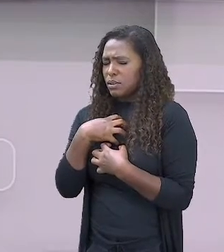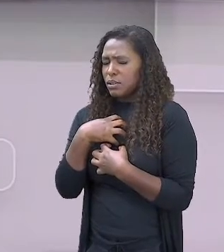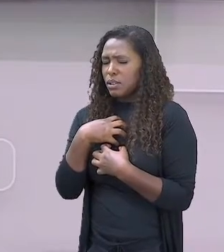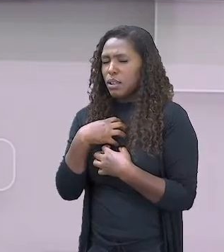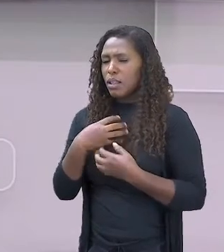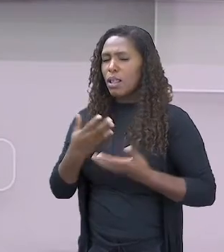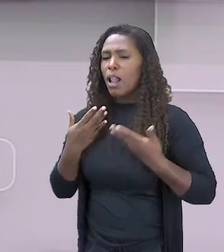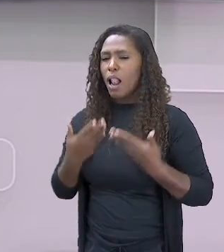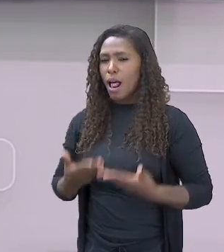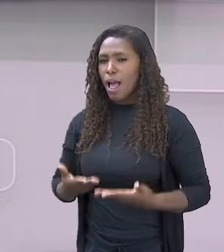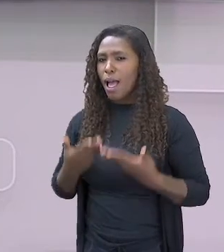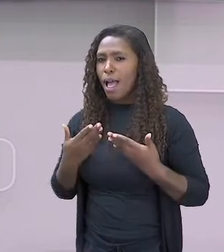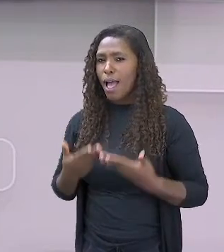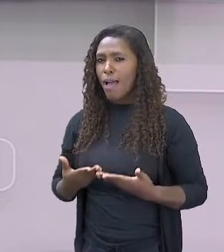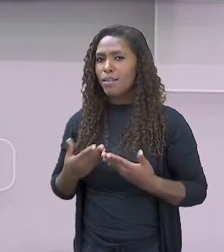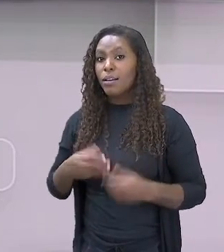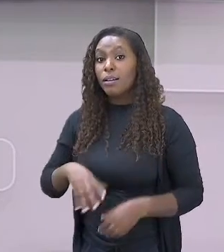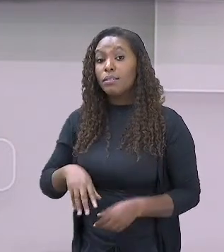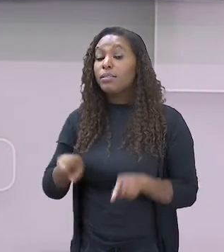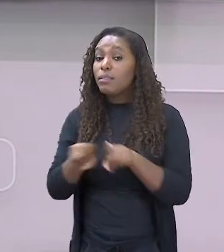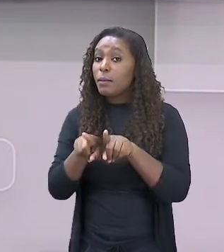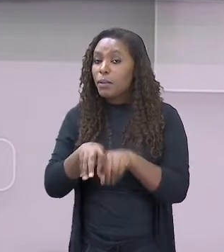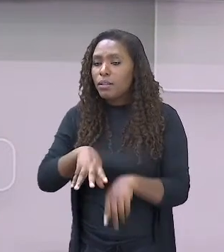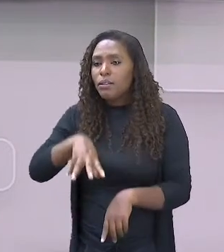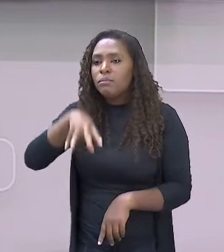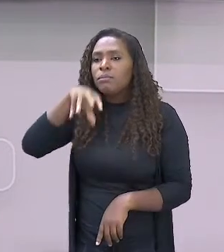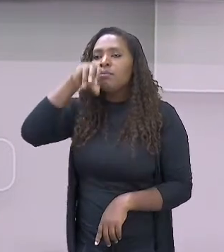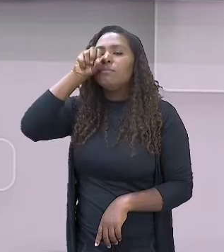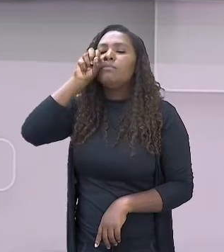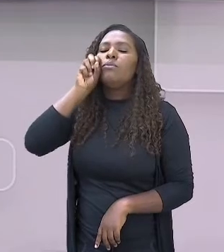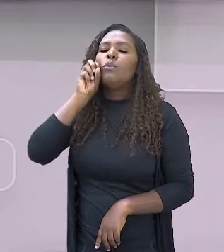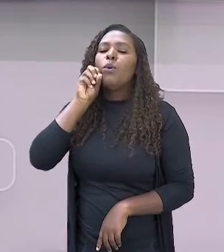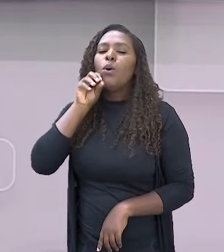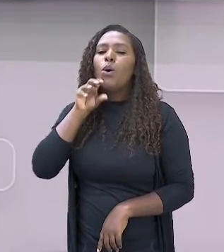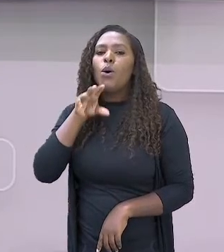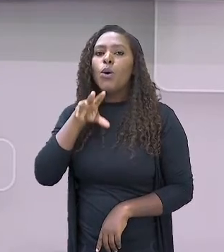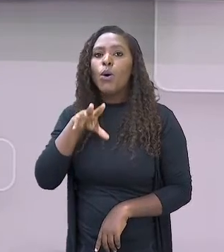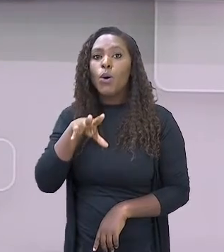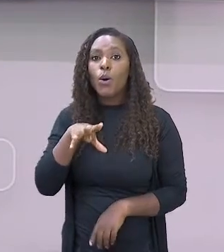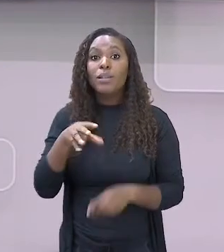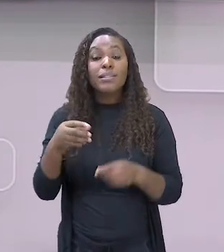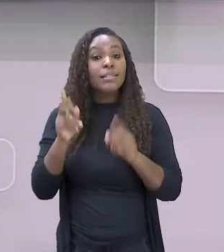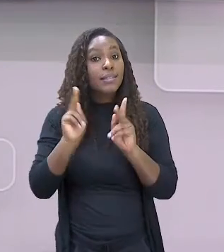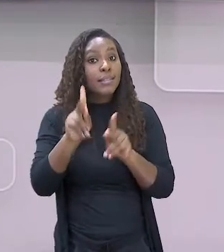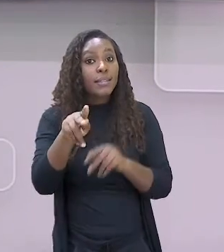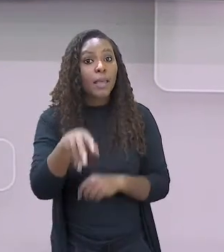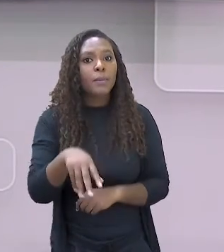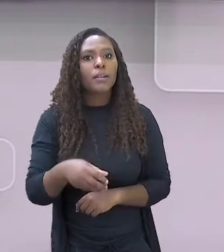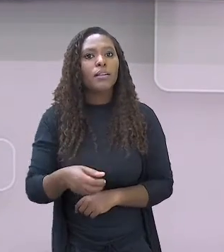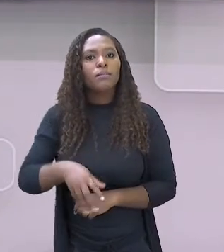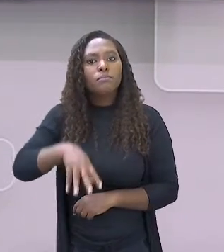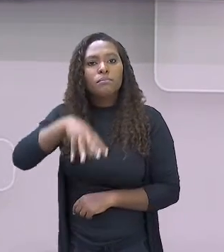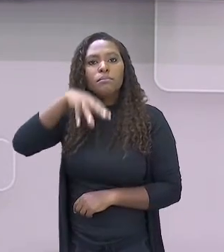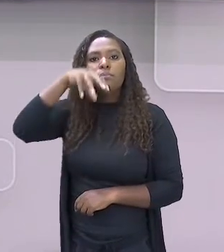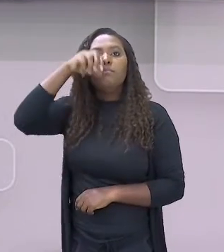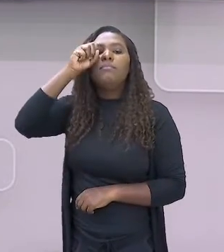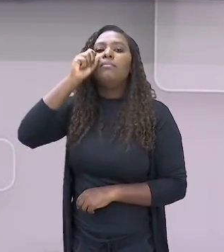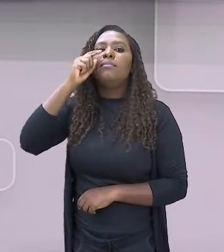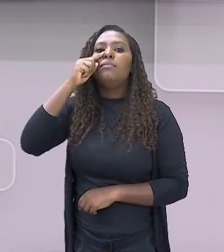Vamos trabalhar a respiração também, ó, puxa o ar pelo nariz, solta pela boca,